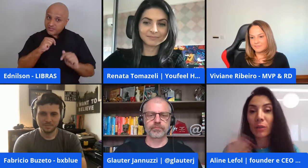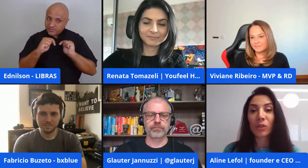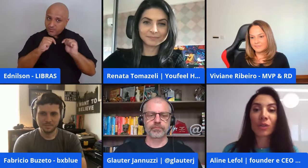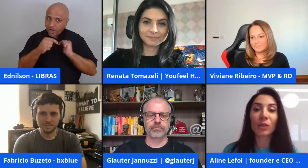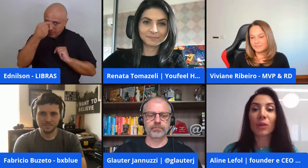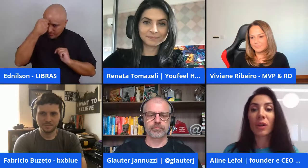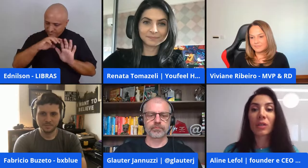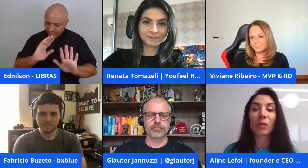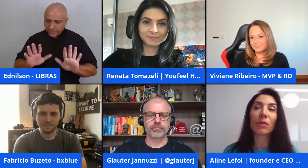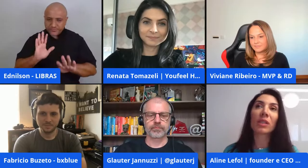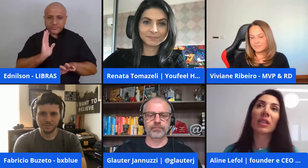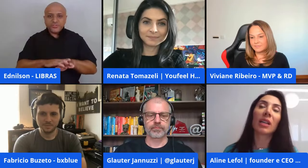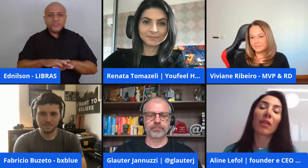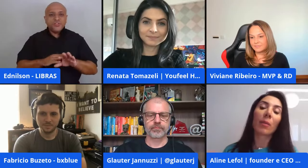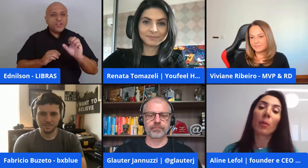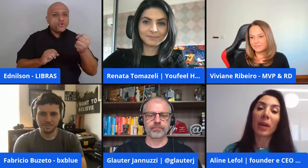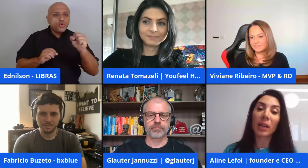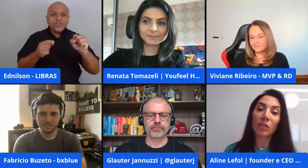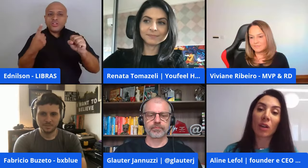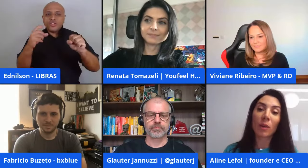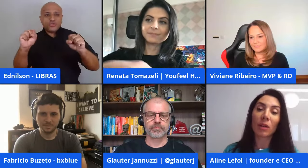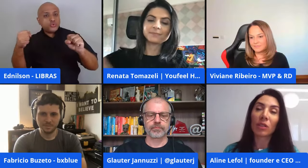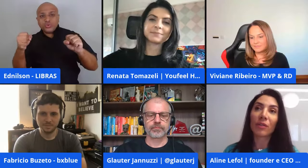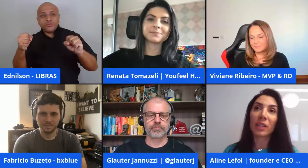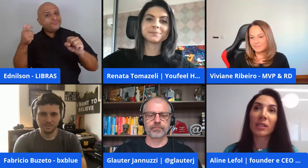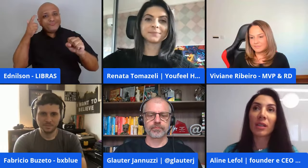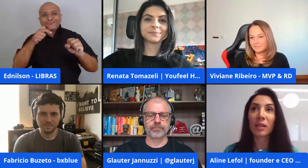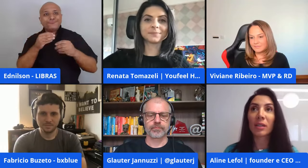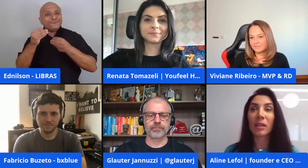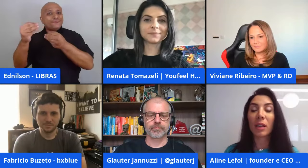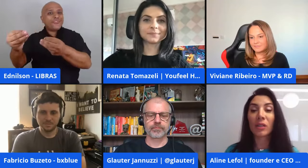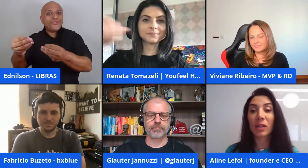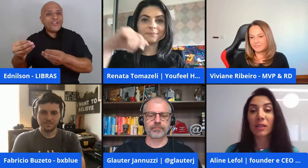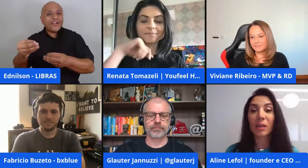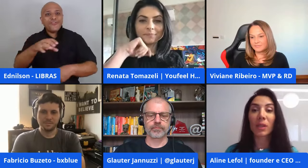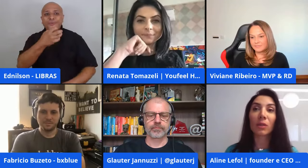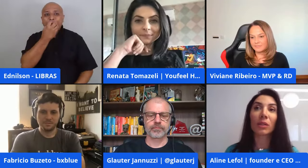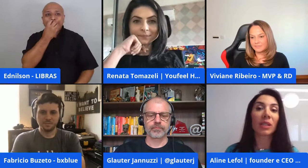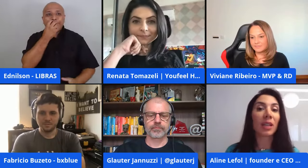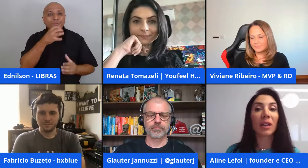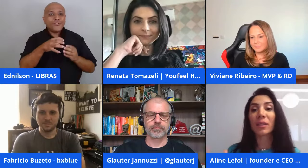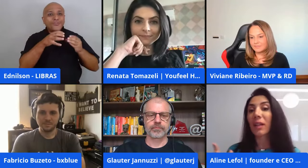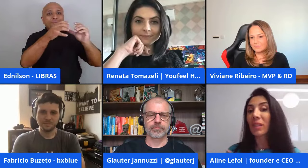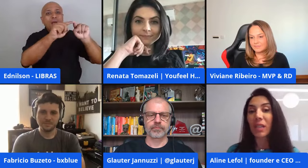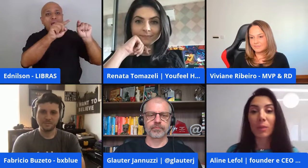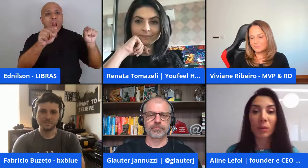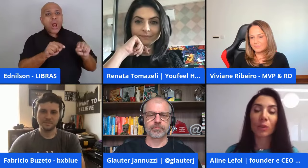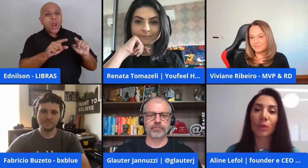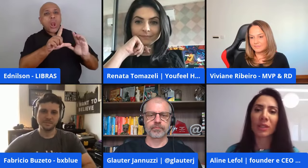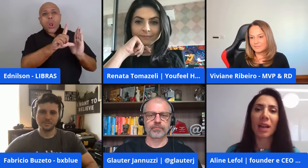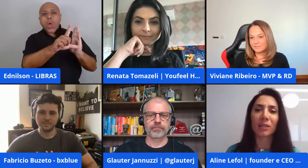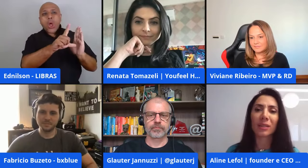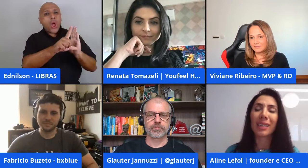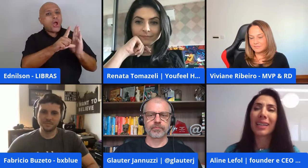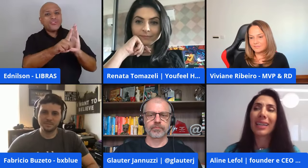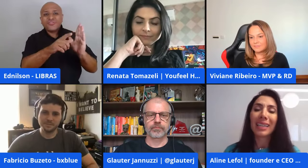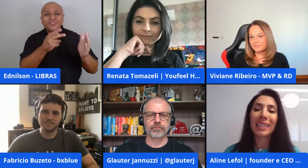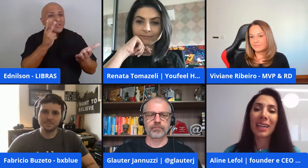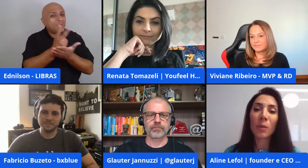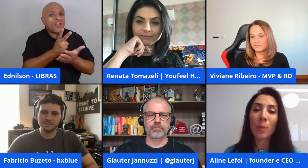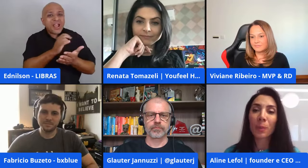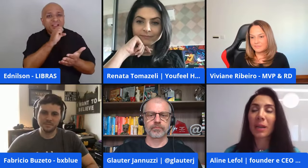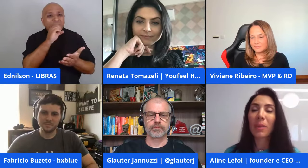de 8 às 18 horas eu não conseguia levar meu pet a uma loja física, e ao final de semana, quando eu tentava, estava sempre muito lotado.